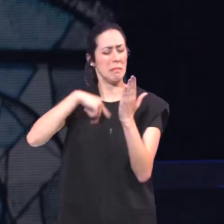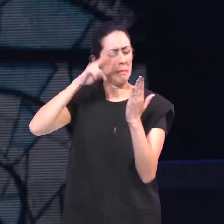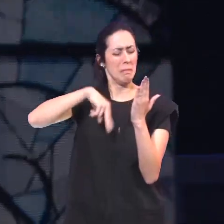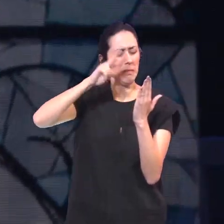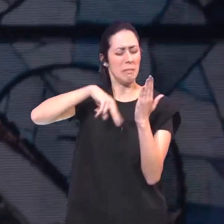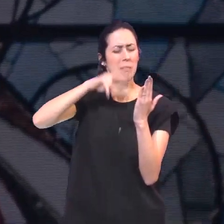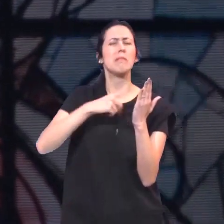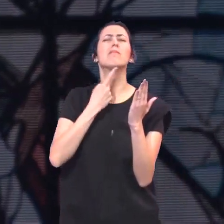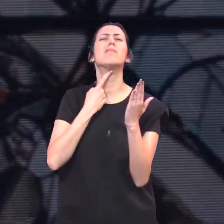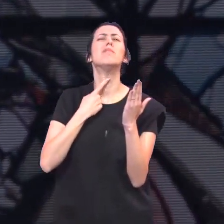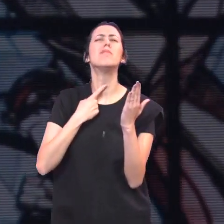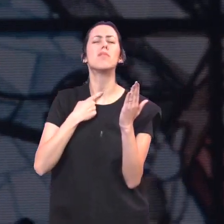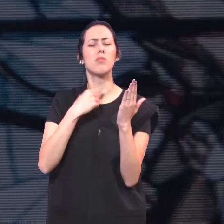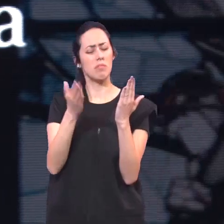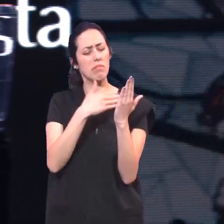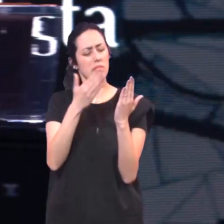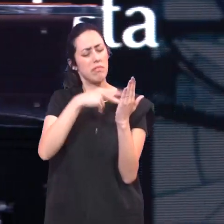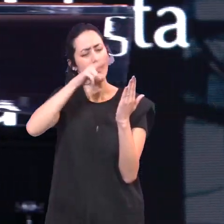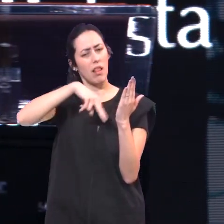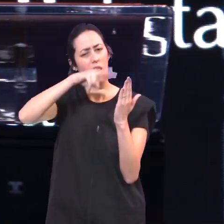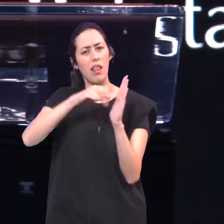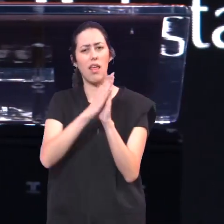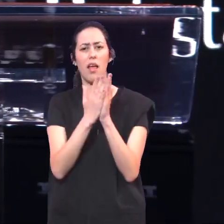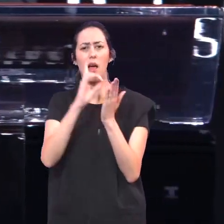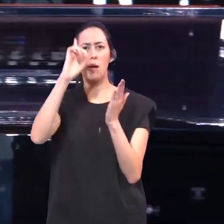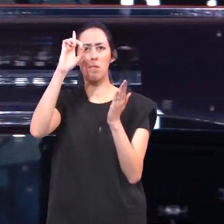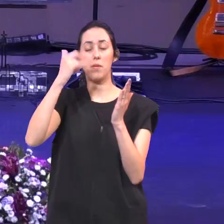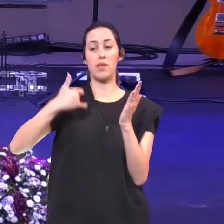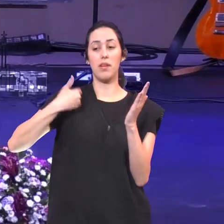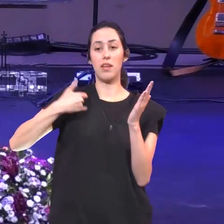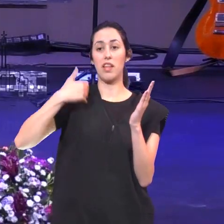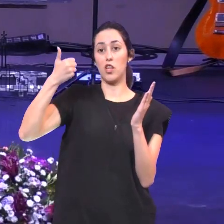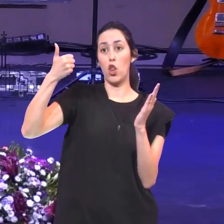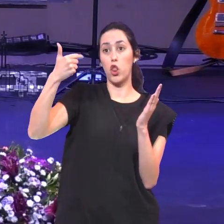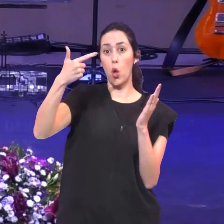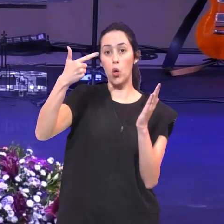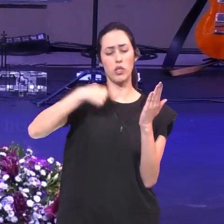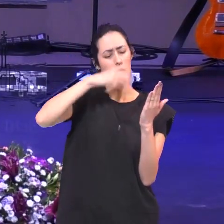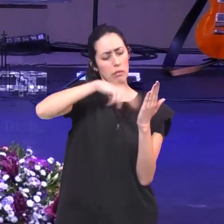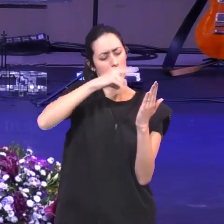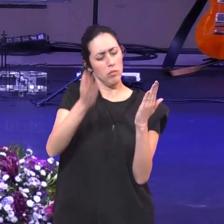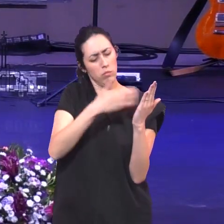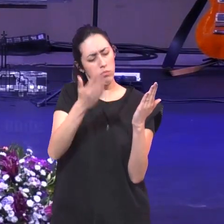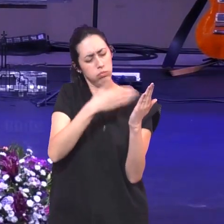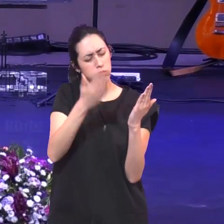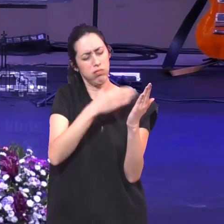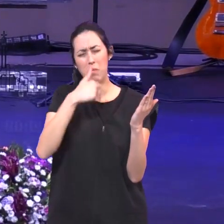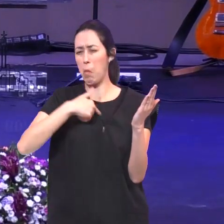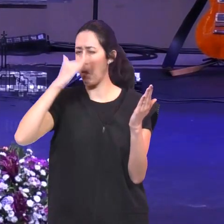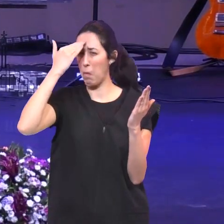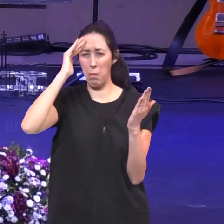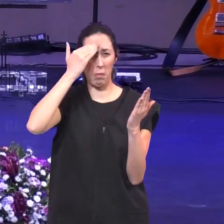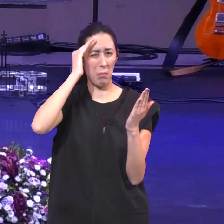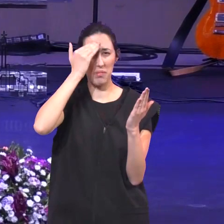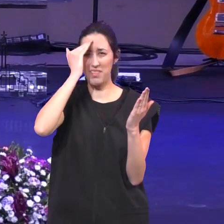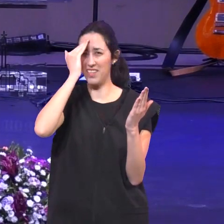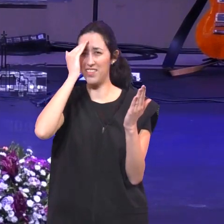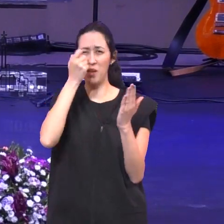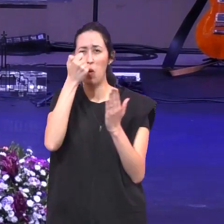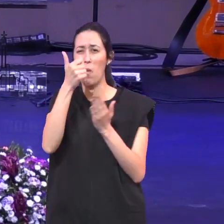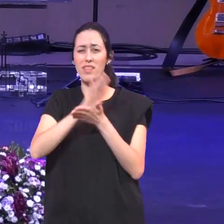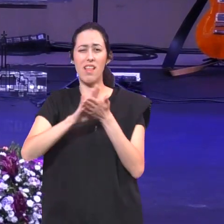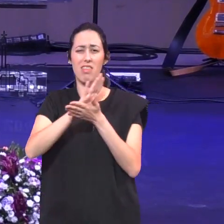A abrir a Bíblia E ler a Bíblia E nos meus doze anos Eu li a Bíblia toda Não entendi Uma boa parte Dela